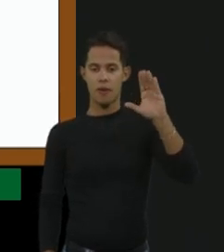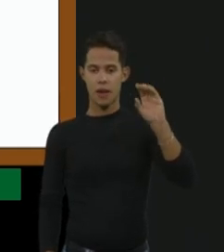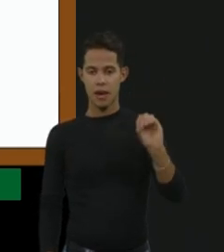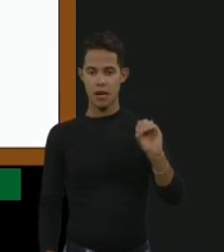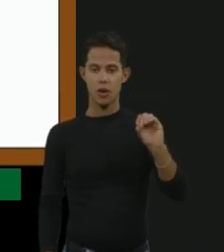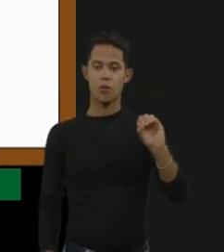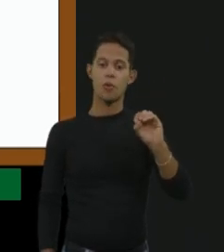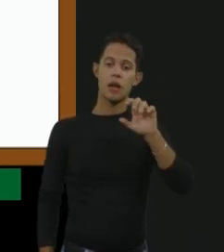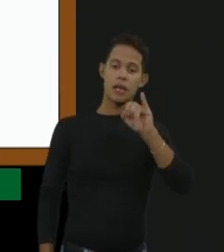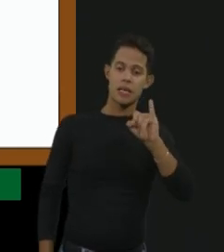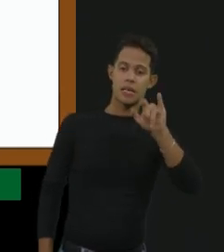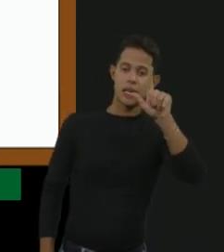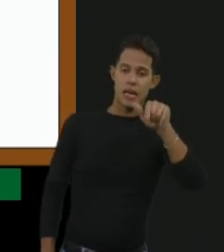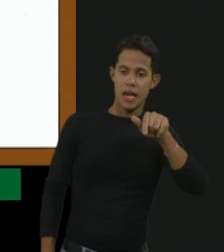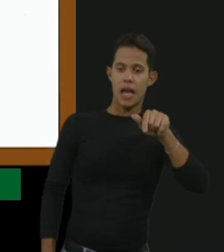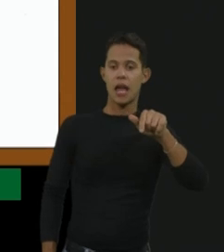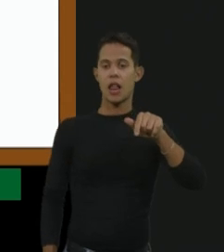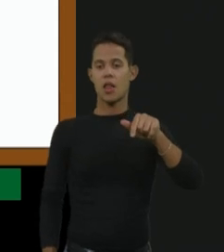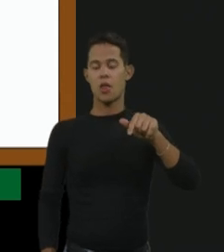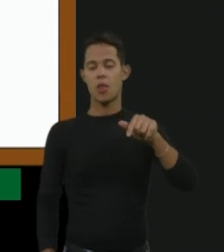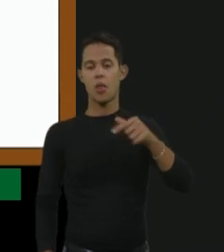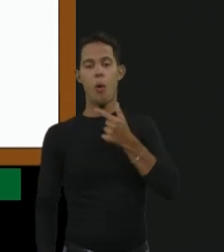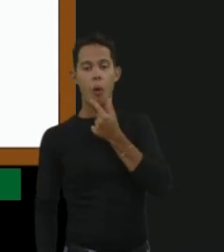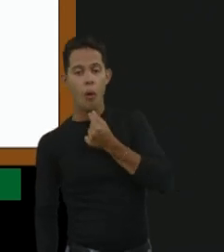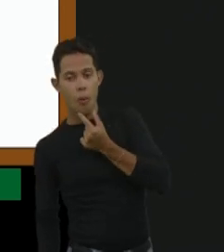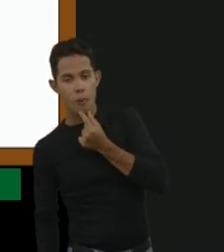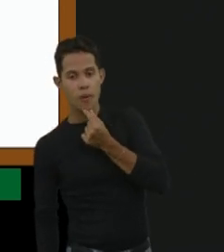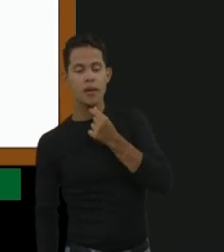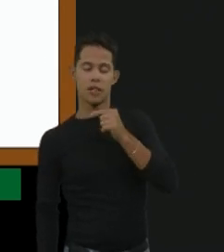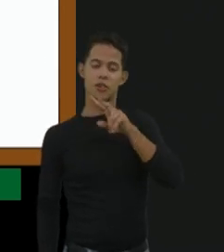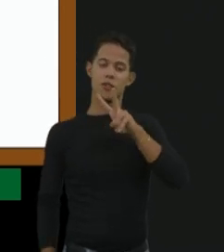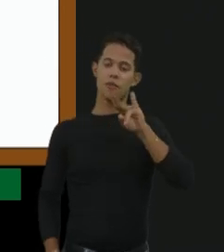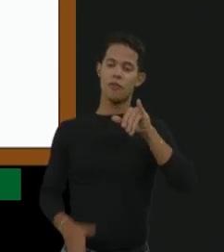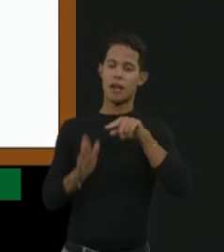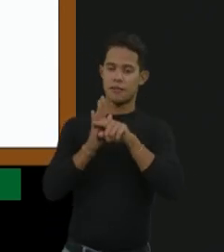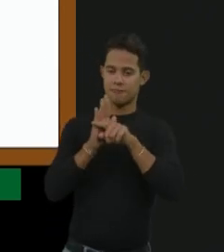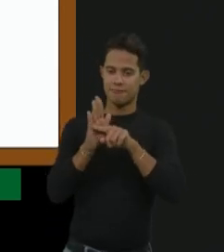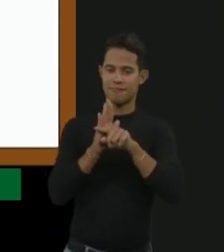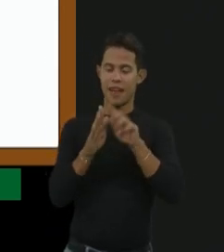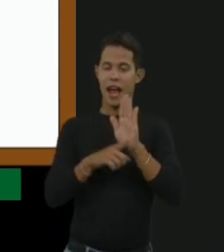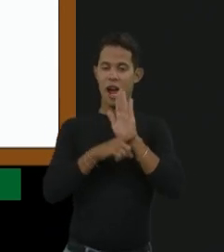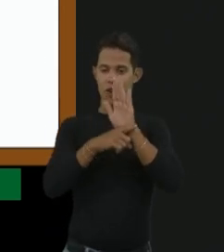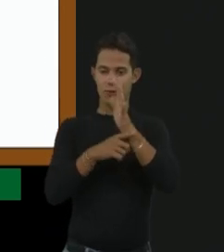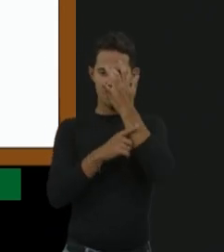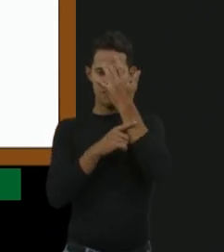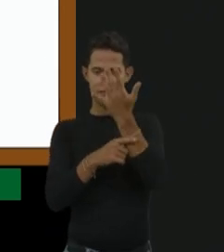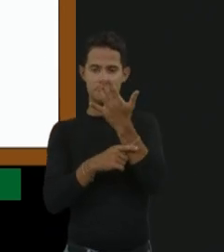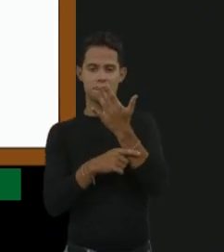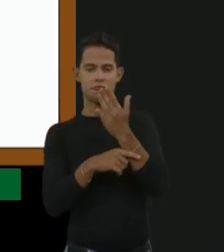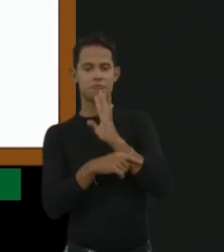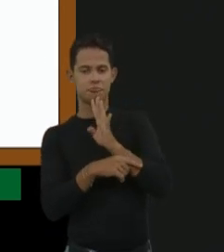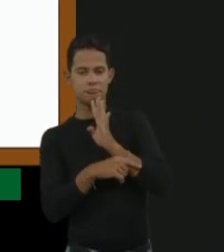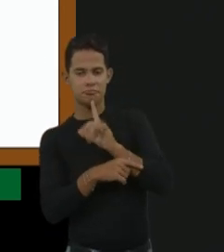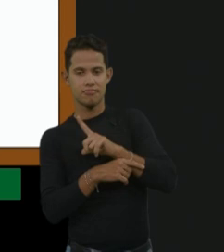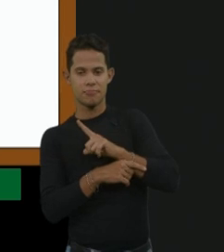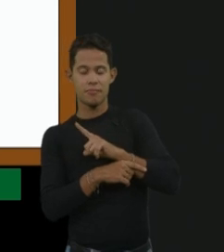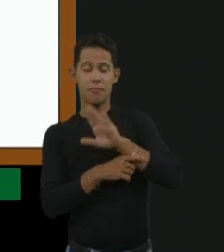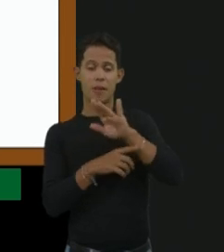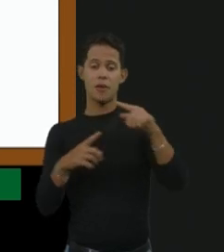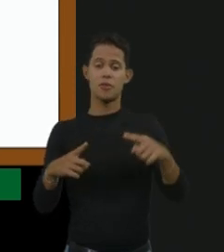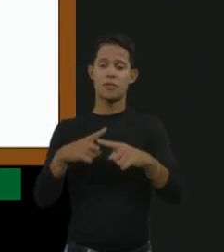masculino, a gente já faz a dosagem do fator. Então, para nós é mais fácil, porque é conhecido. O nosso desafio são os demais